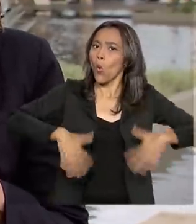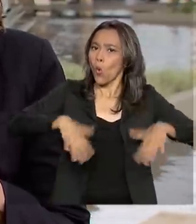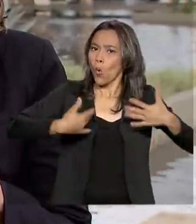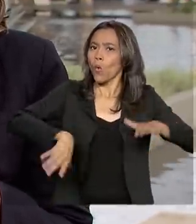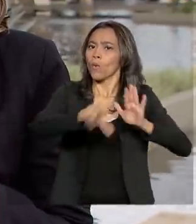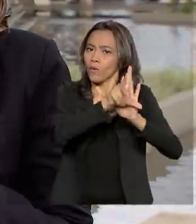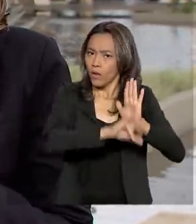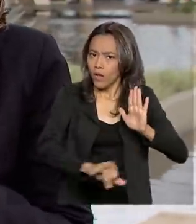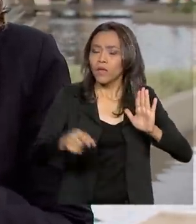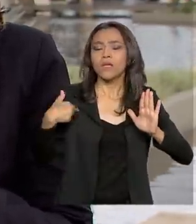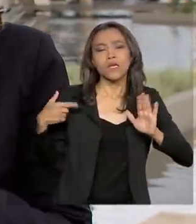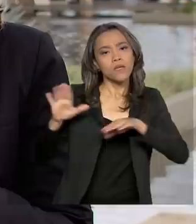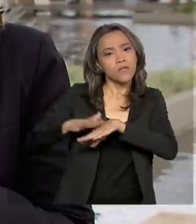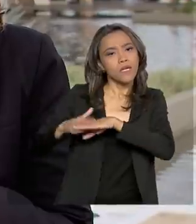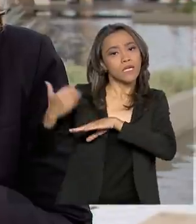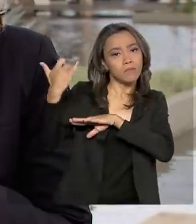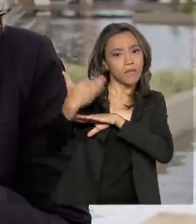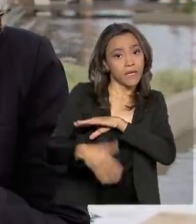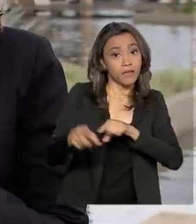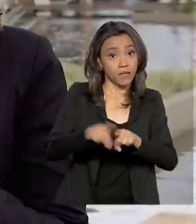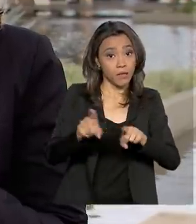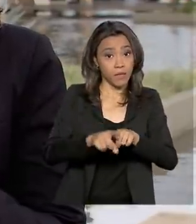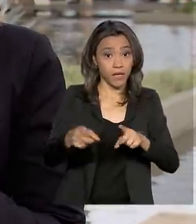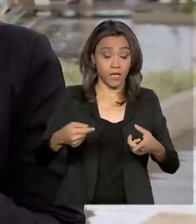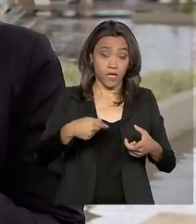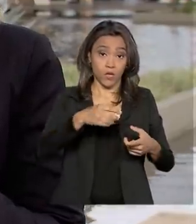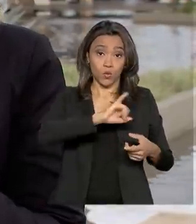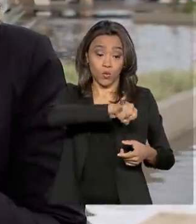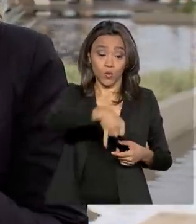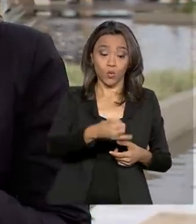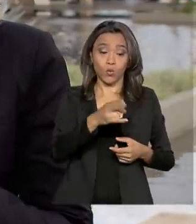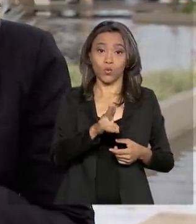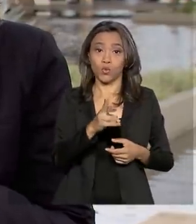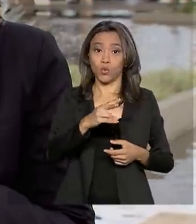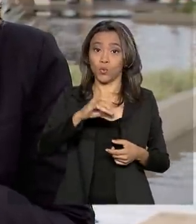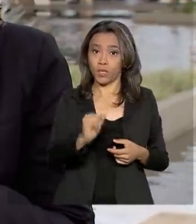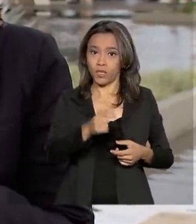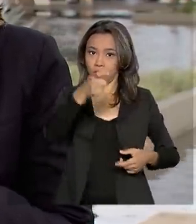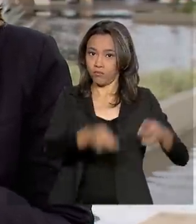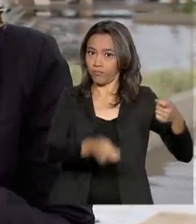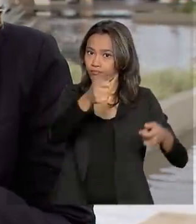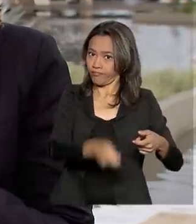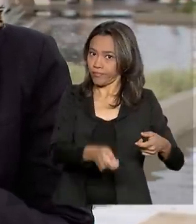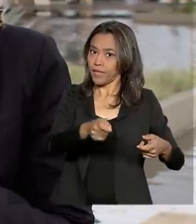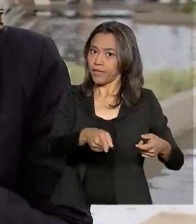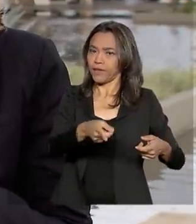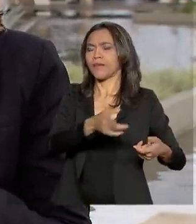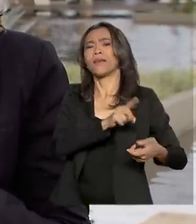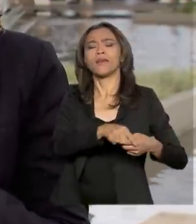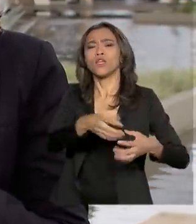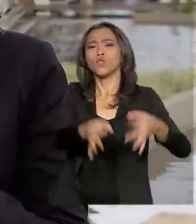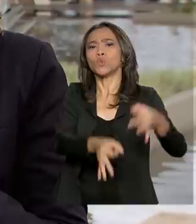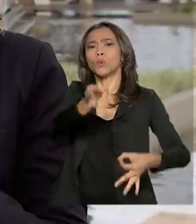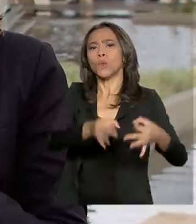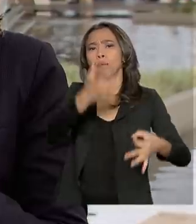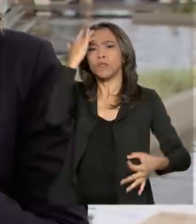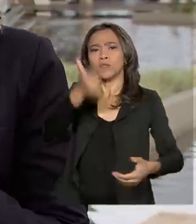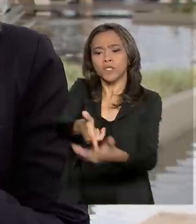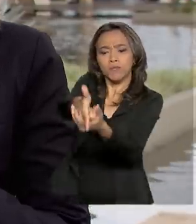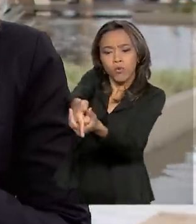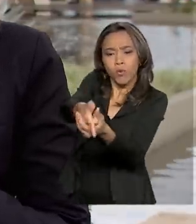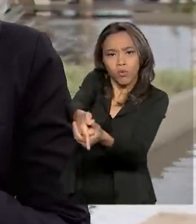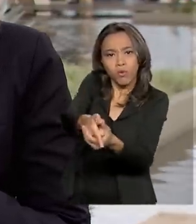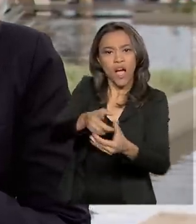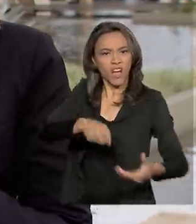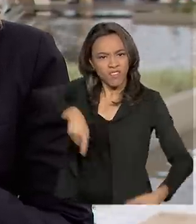eles, o que diz respeito às sentenças do Tribunal do Júri, que julga no Brasil basicamente assassinatos. Agora, essas sentenças serão executadas